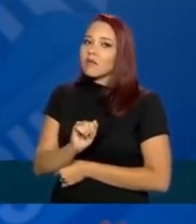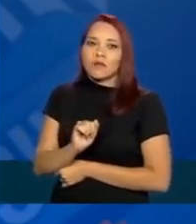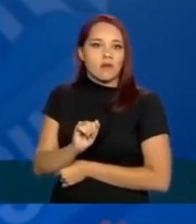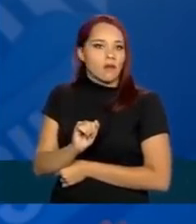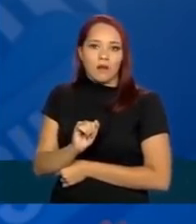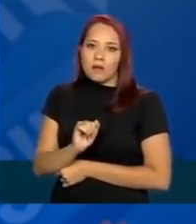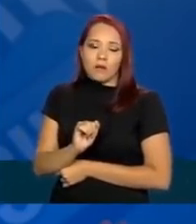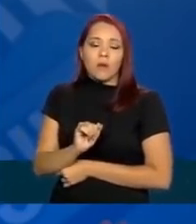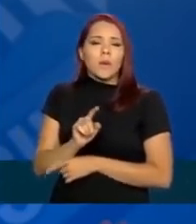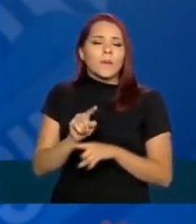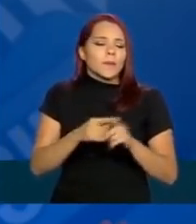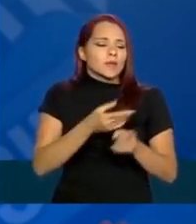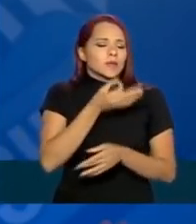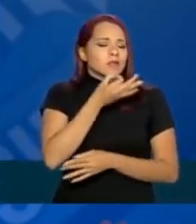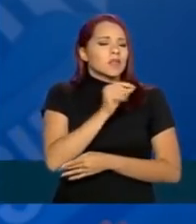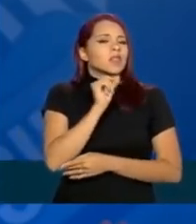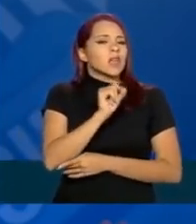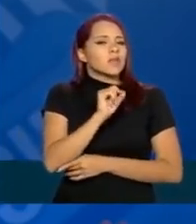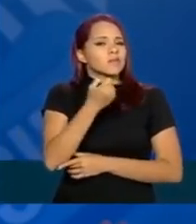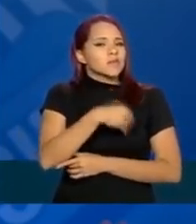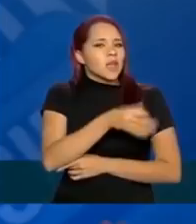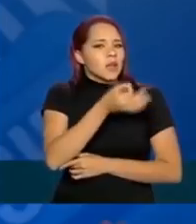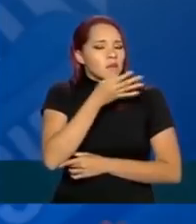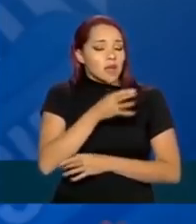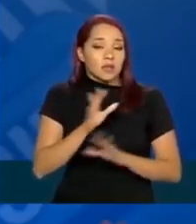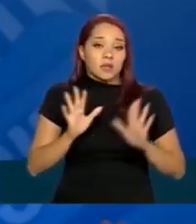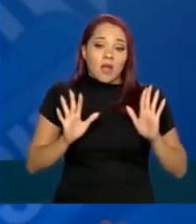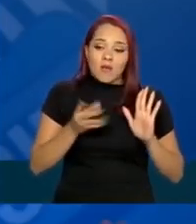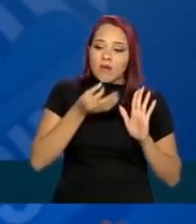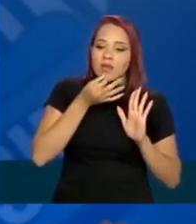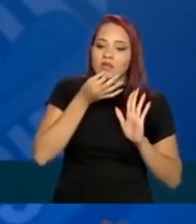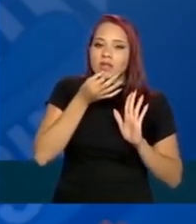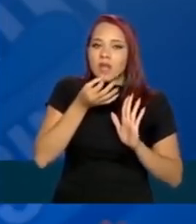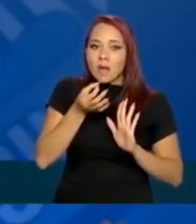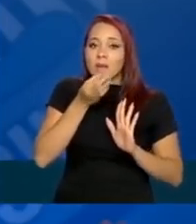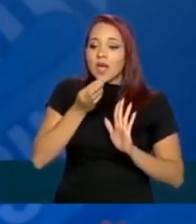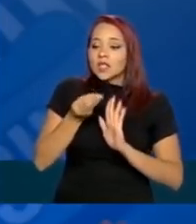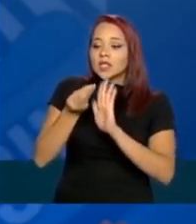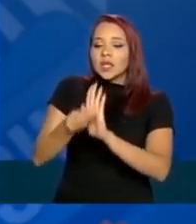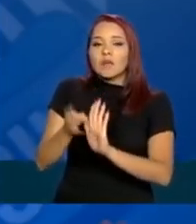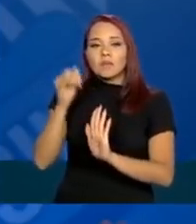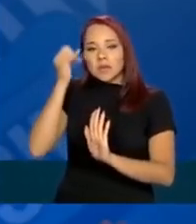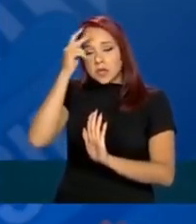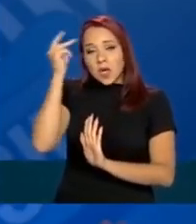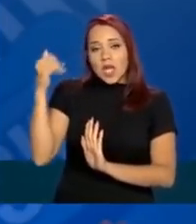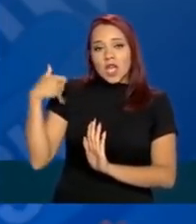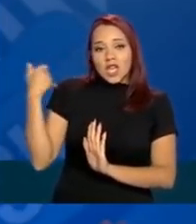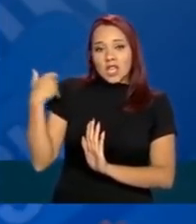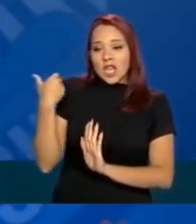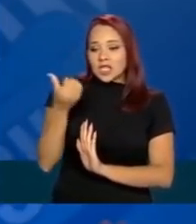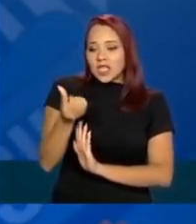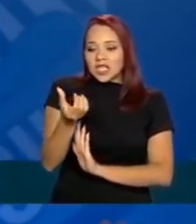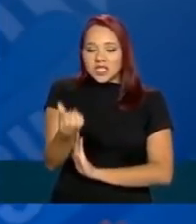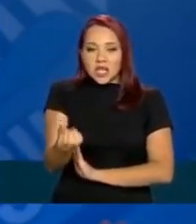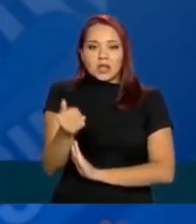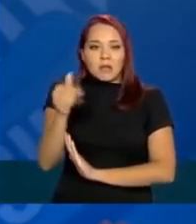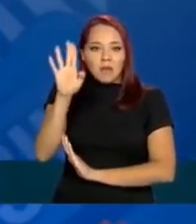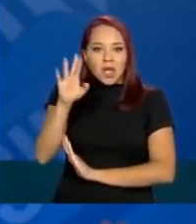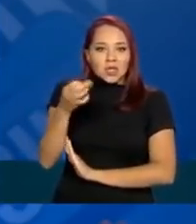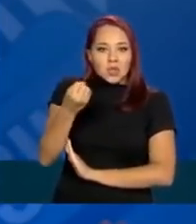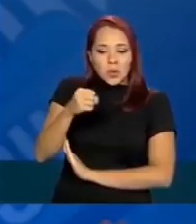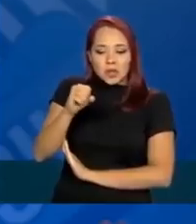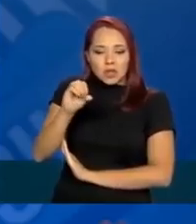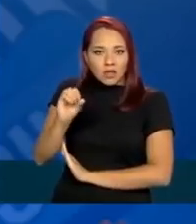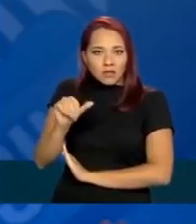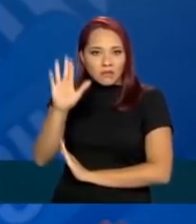Ah, mas quem que vocês acham que deveria tomar? Não. Vamos dar para aqueles que têm mais de 60 anos, mais de 70 anos, mais de 80 anos.